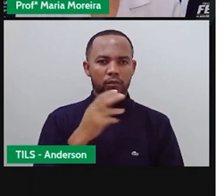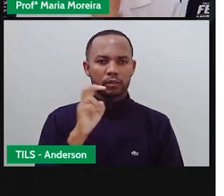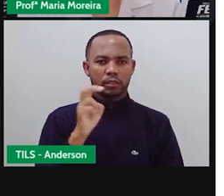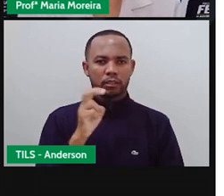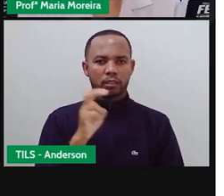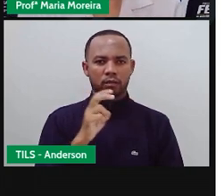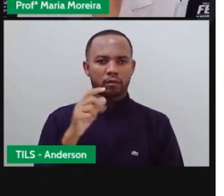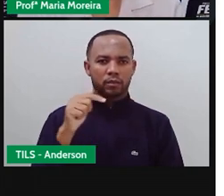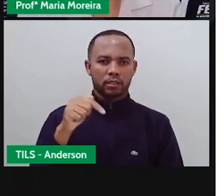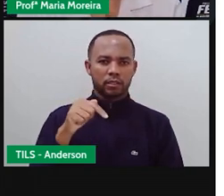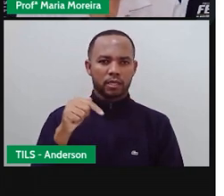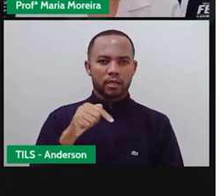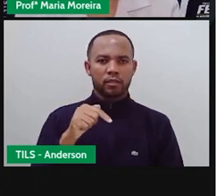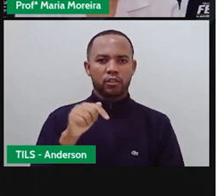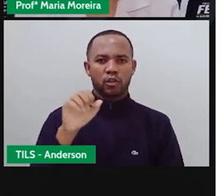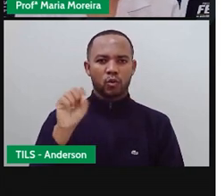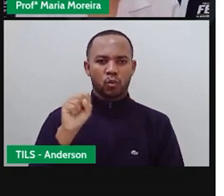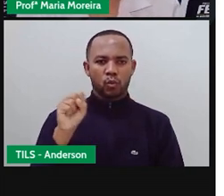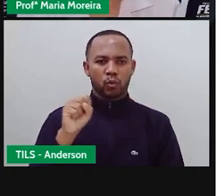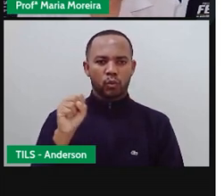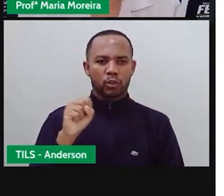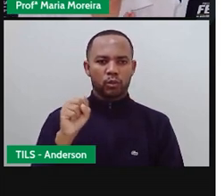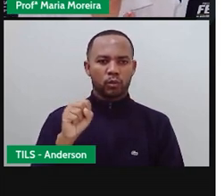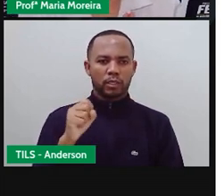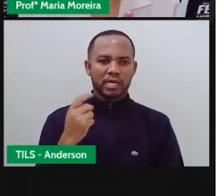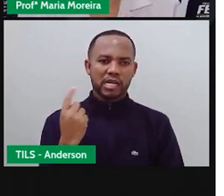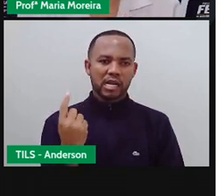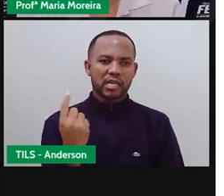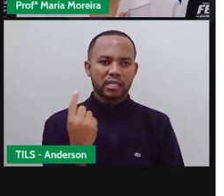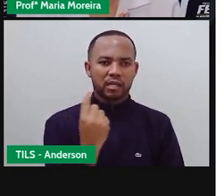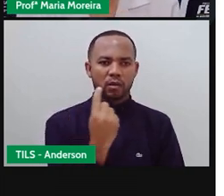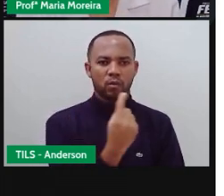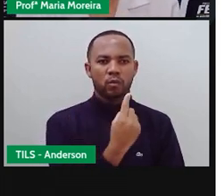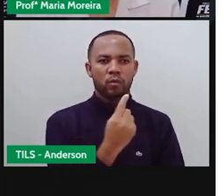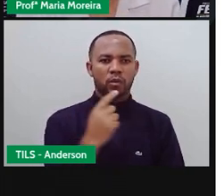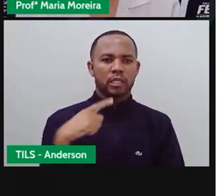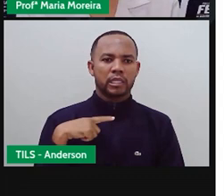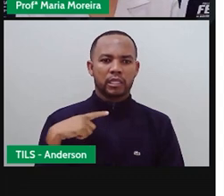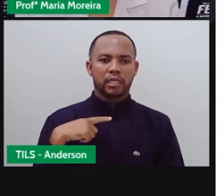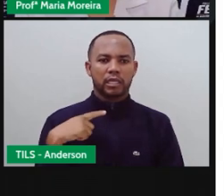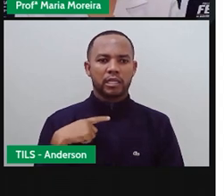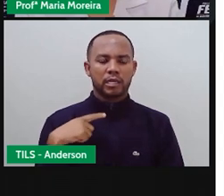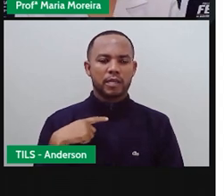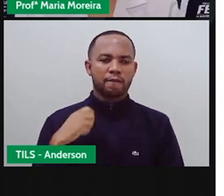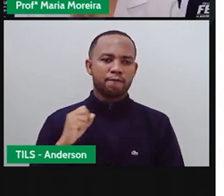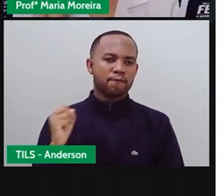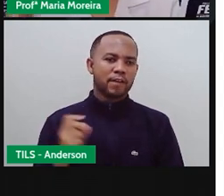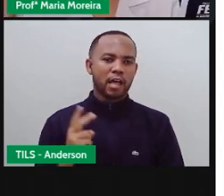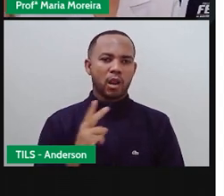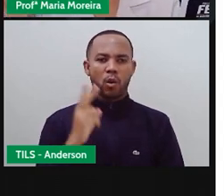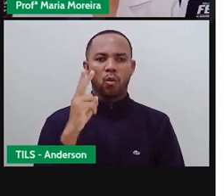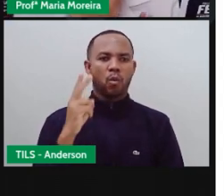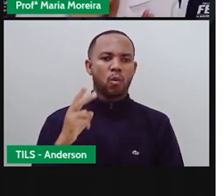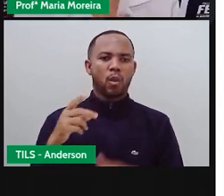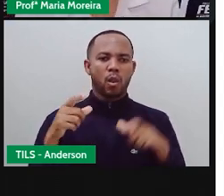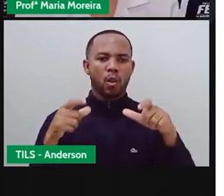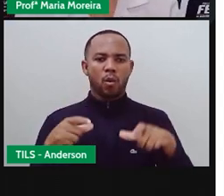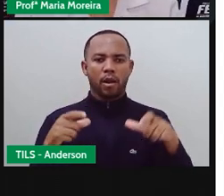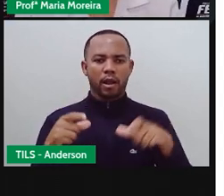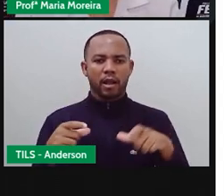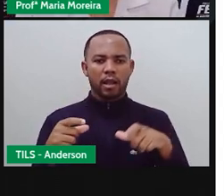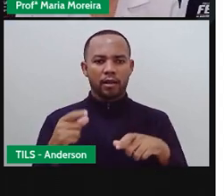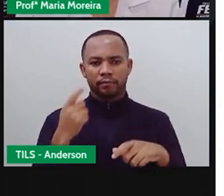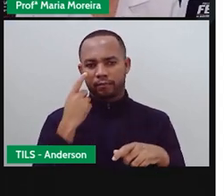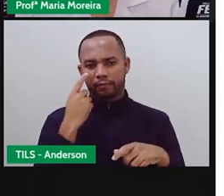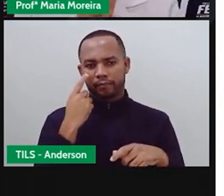Dentro desse número aí Cada um tem o seu valor De lugar Primeiro a unidade A gente vai começar A ir de trás pra